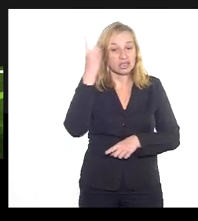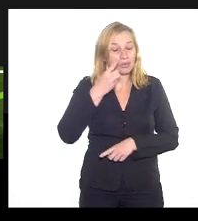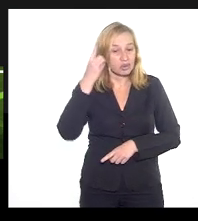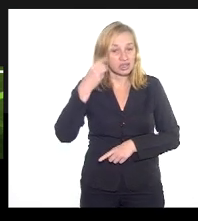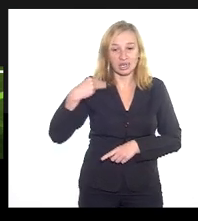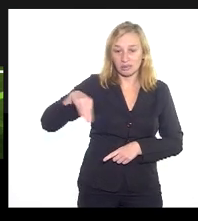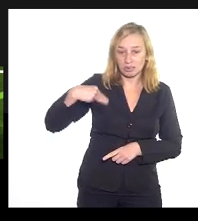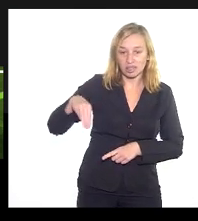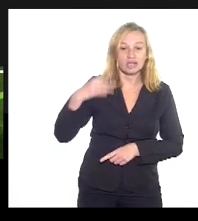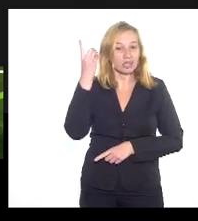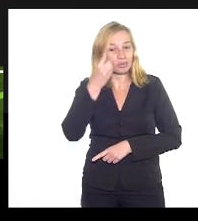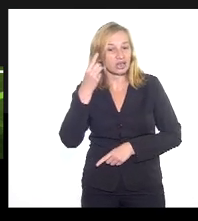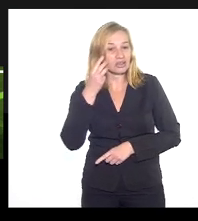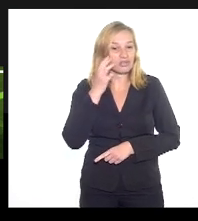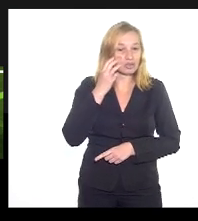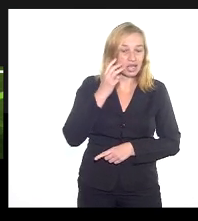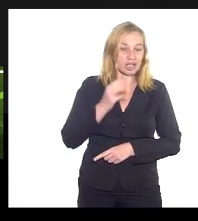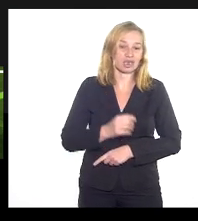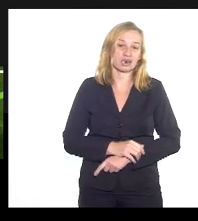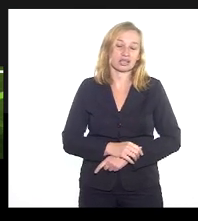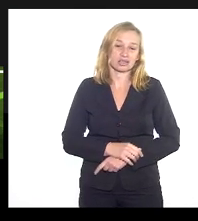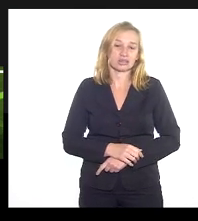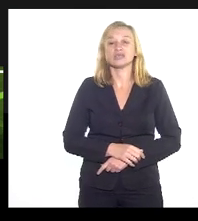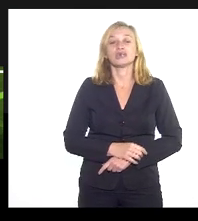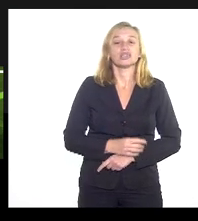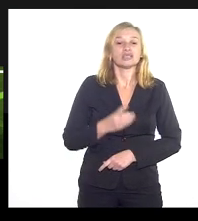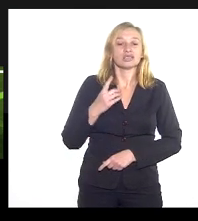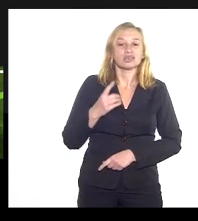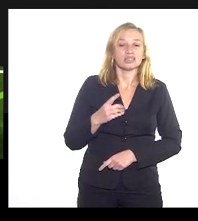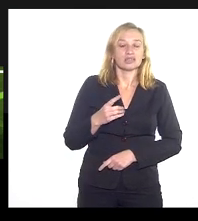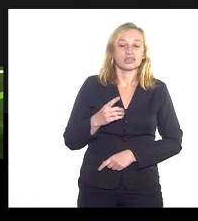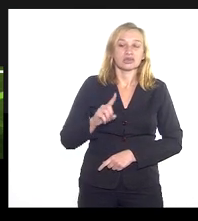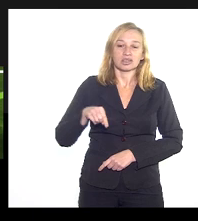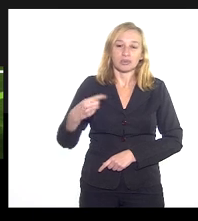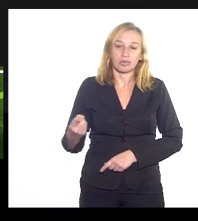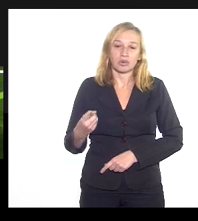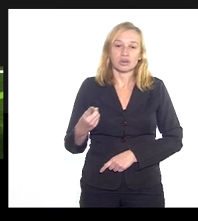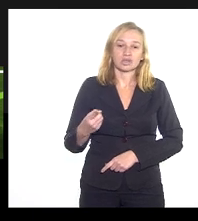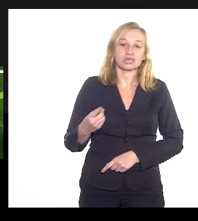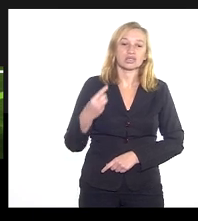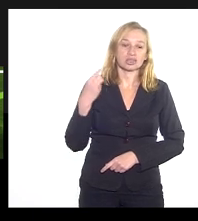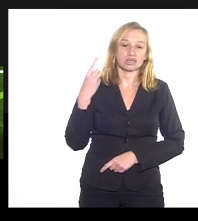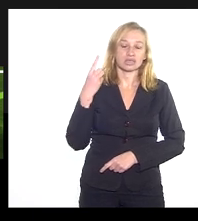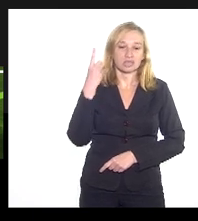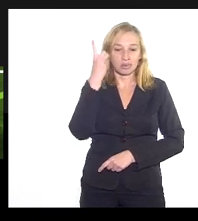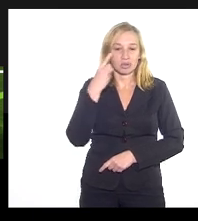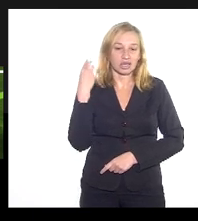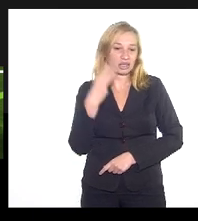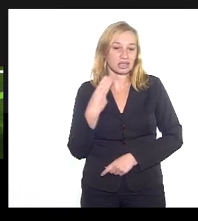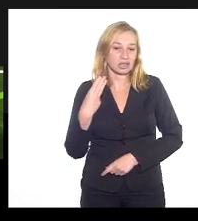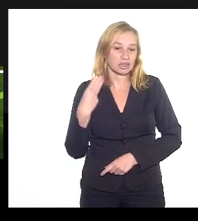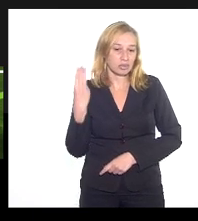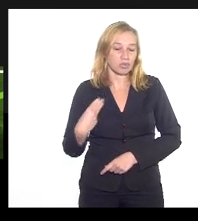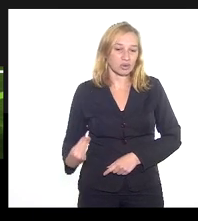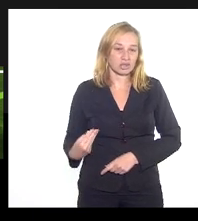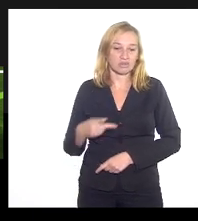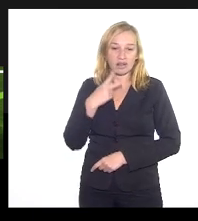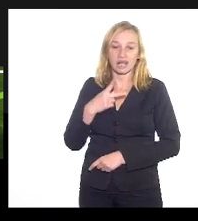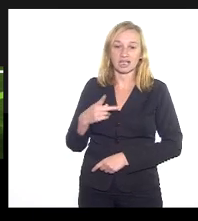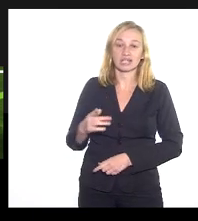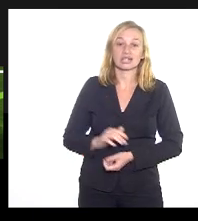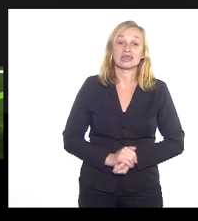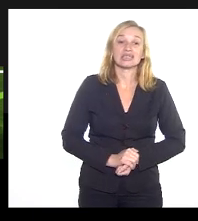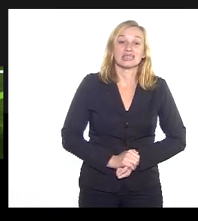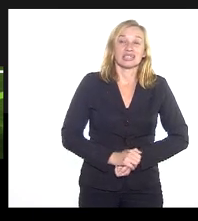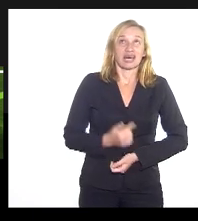Carlos Mink, deputado Valdeque Carneiro, então, deputada Adriana, e em seguida deputada Mônica Francisco. Deputada, eu sou